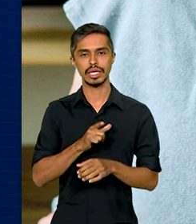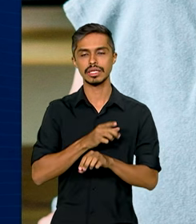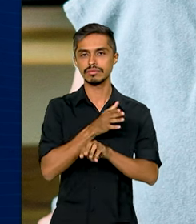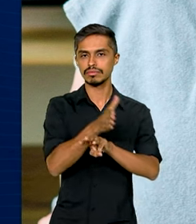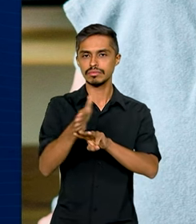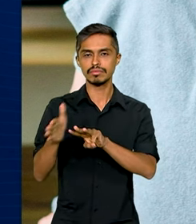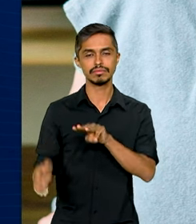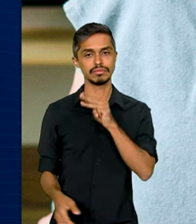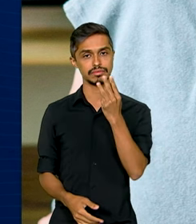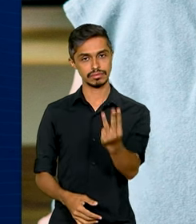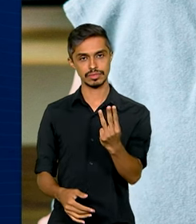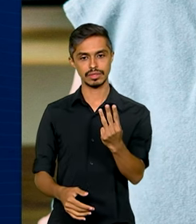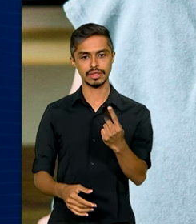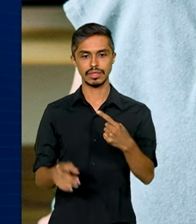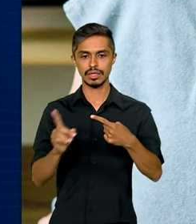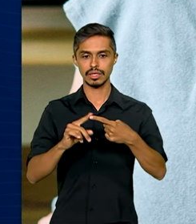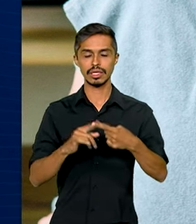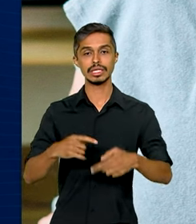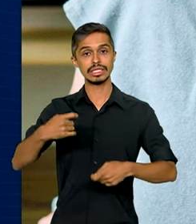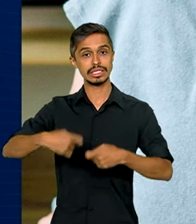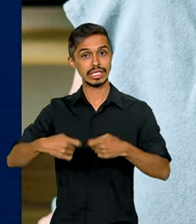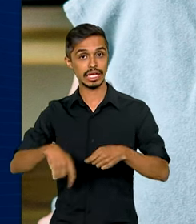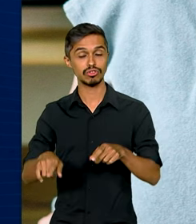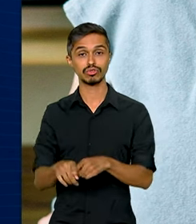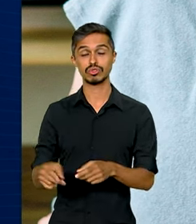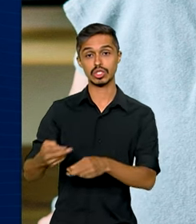três eixos. Sexo e nudez.